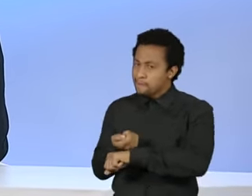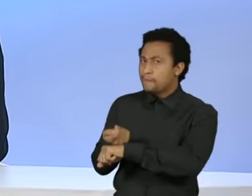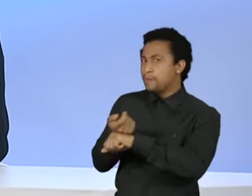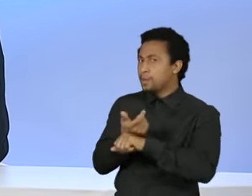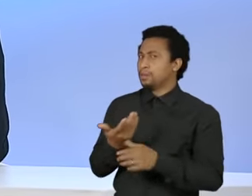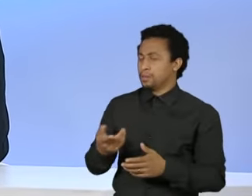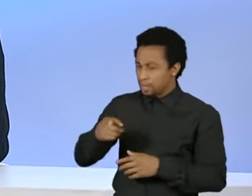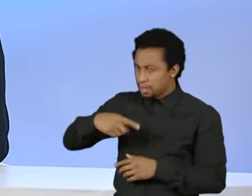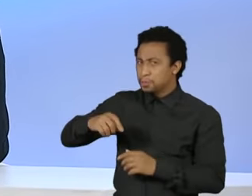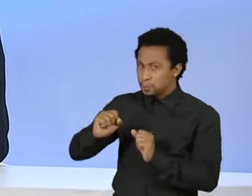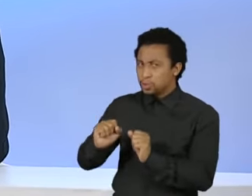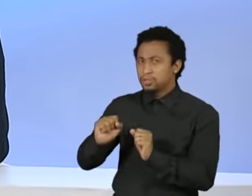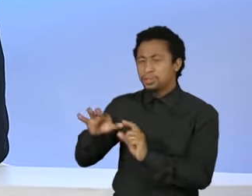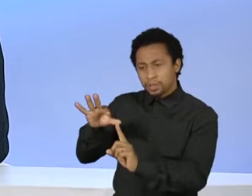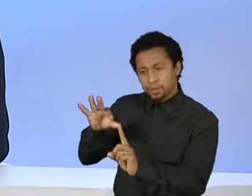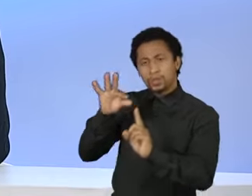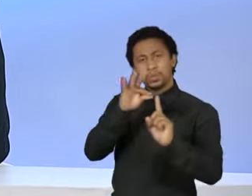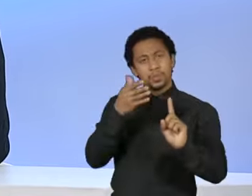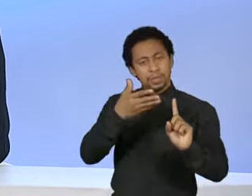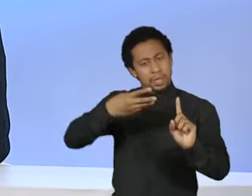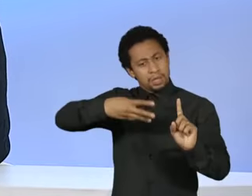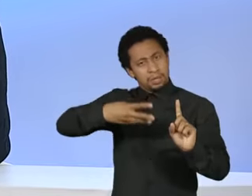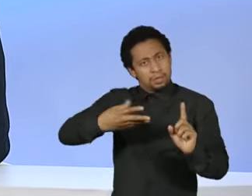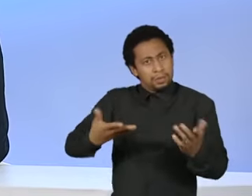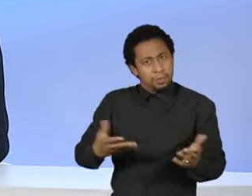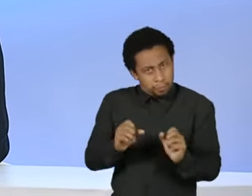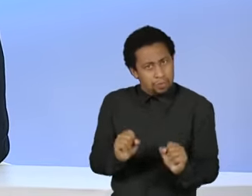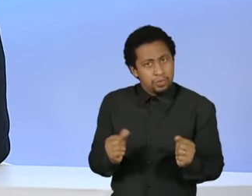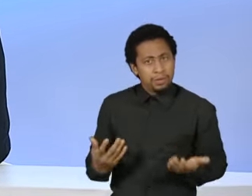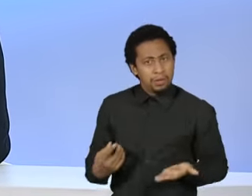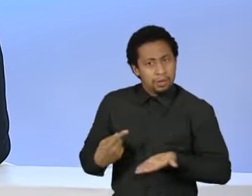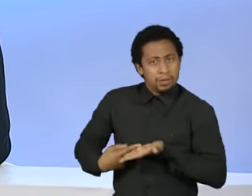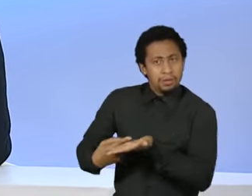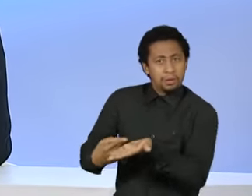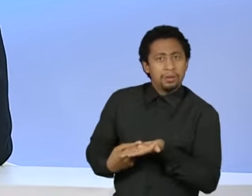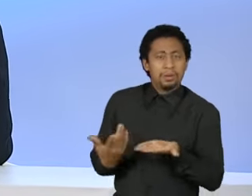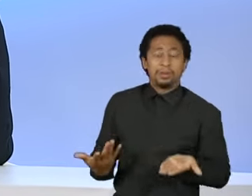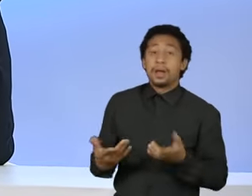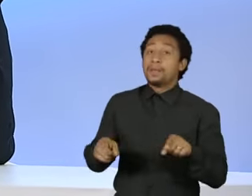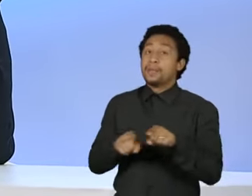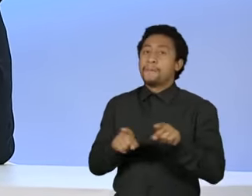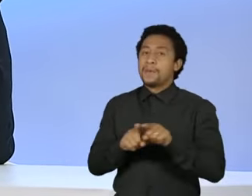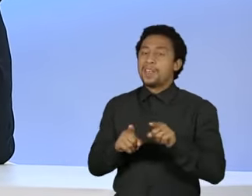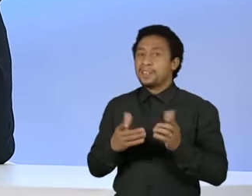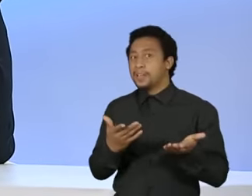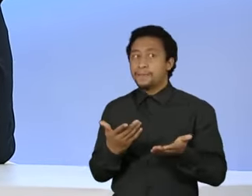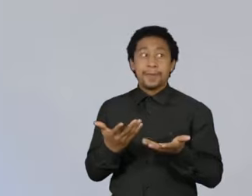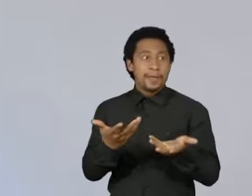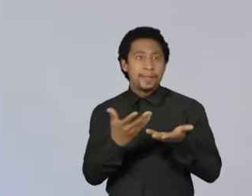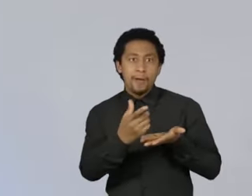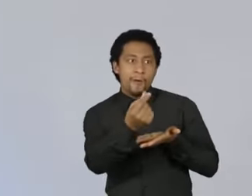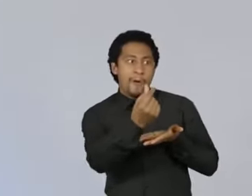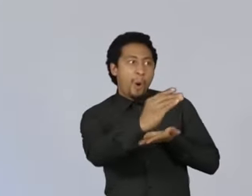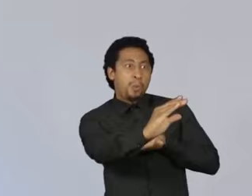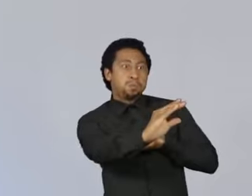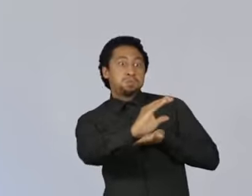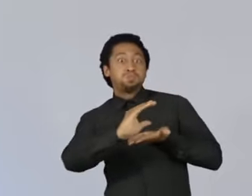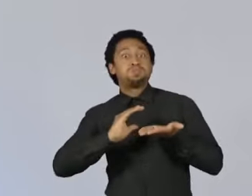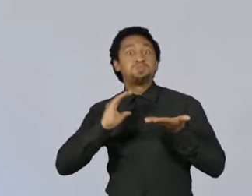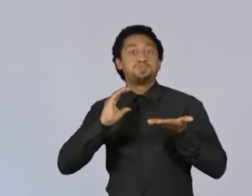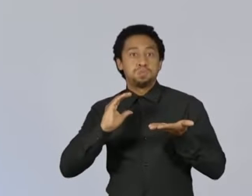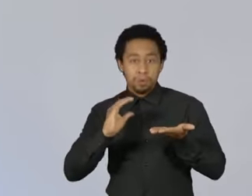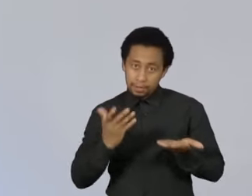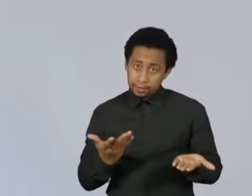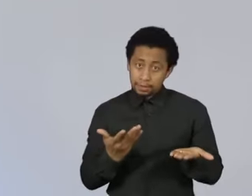disposição de ter uma candidatura? Pergunto isso até em razão da disputa pelos bilhões do fundo eleitoral que está